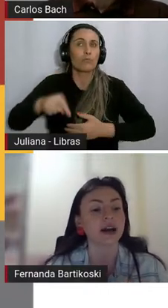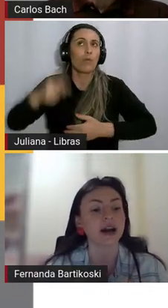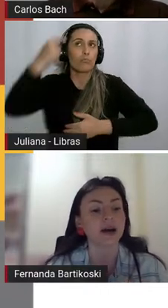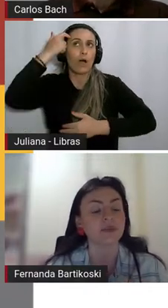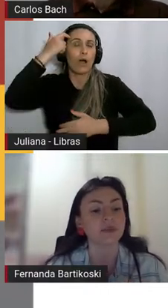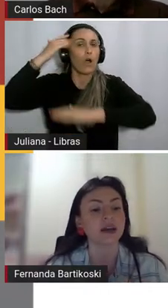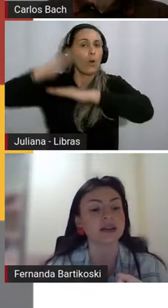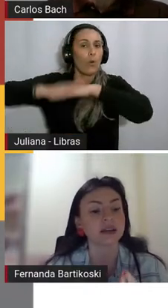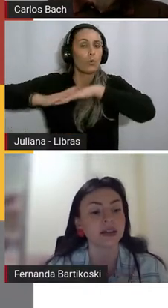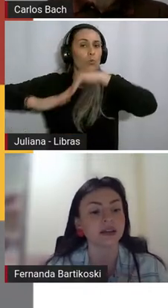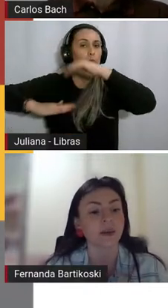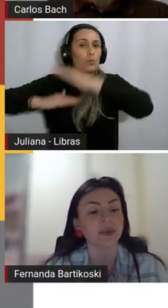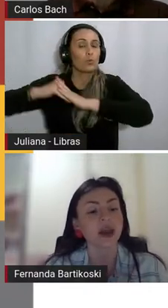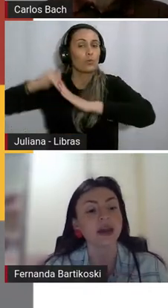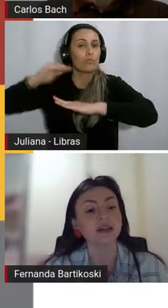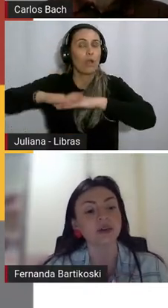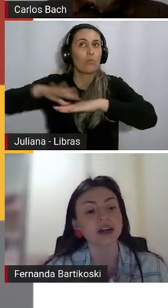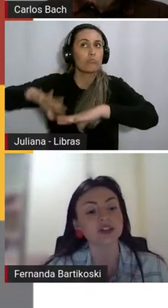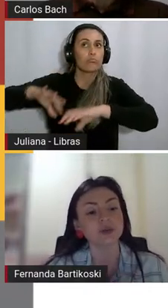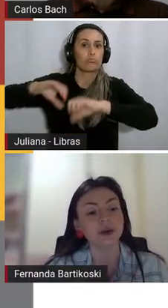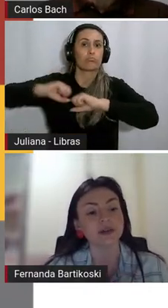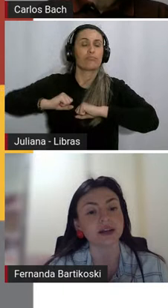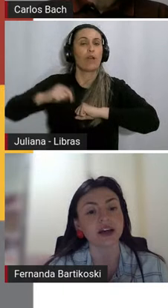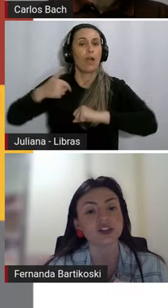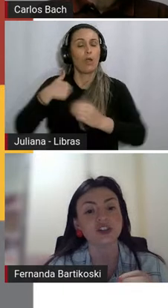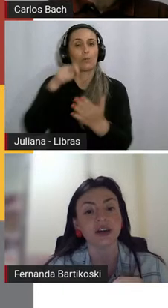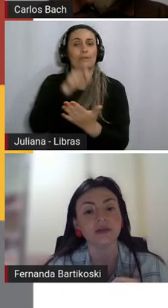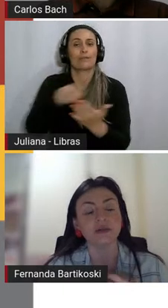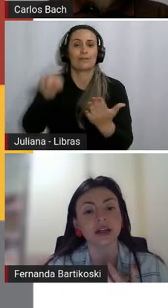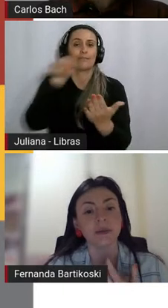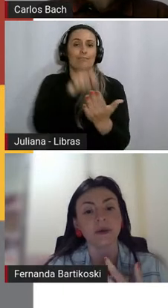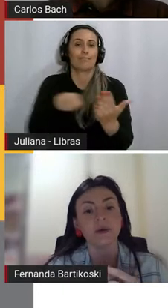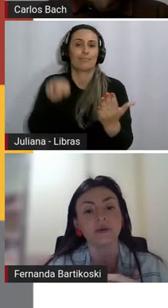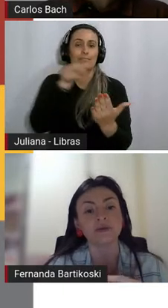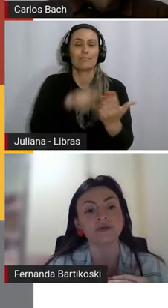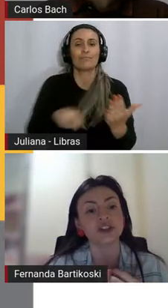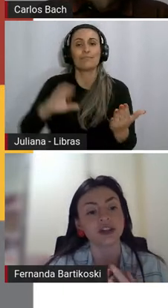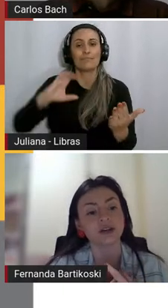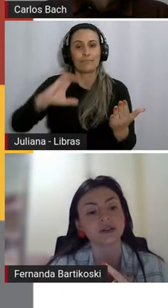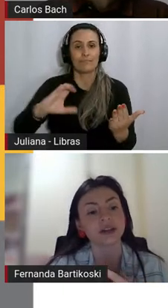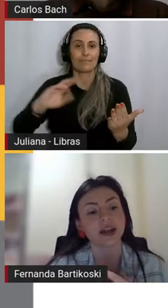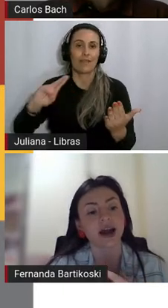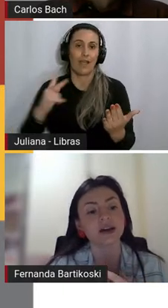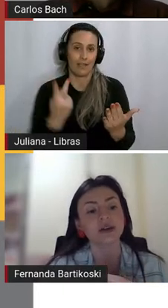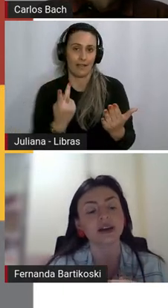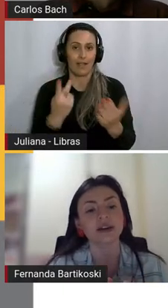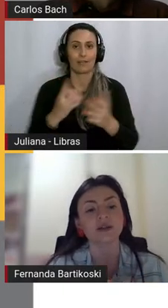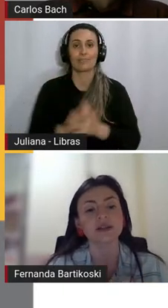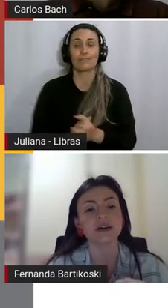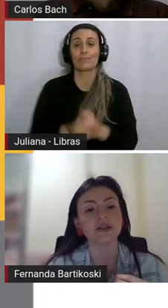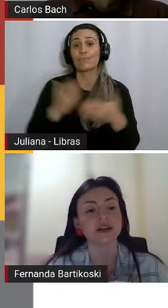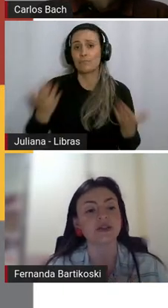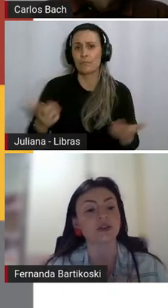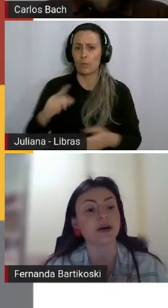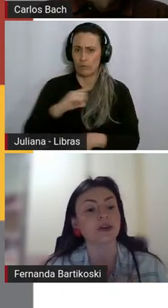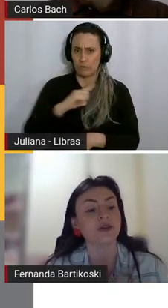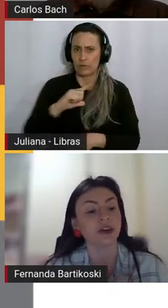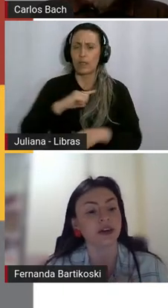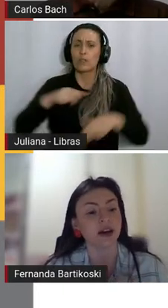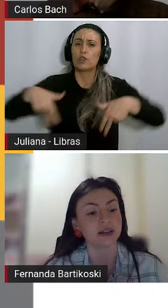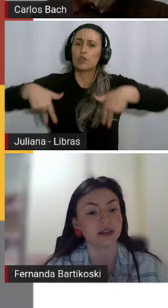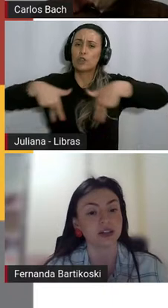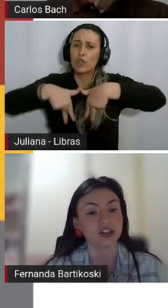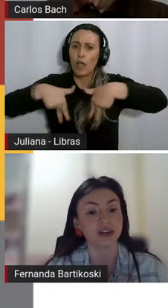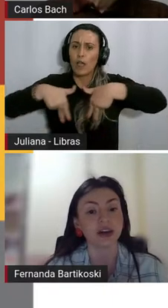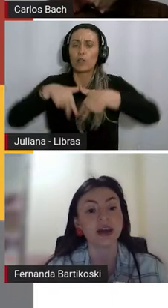do CH, da escrita. Então, o a gente pensa aqui? A gente tem um gênero literário que ele não estava servindo para